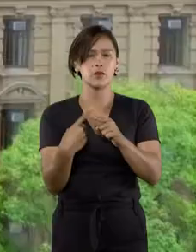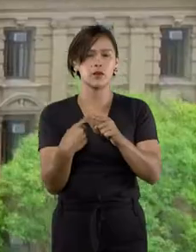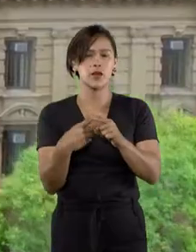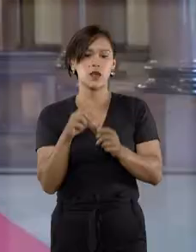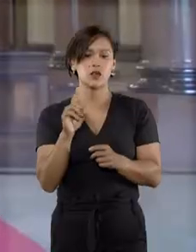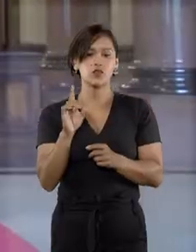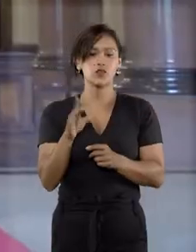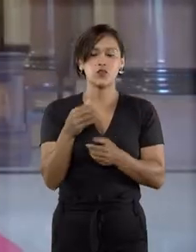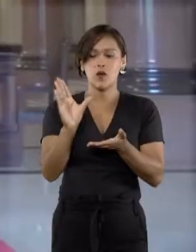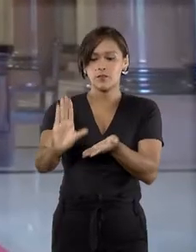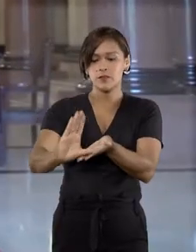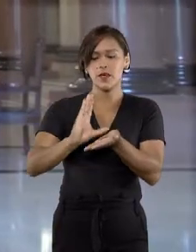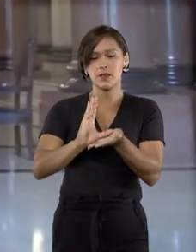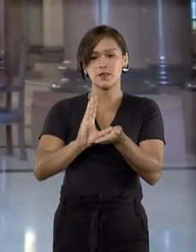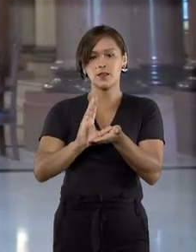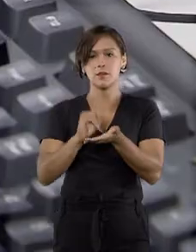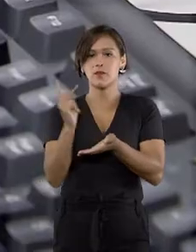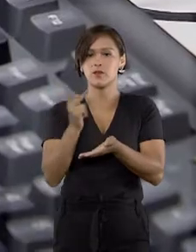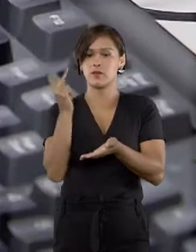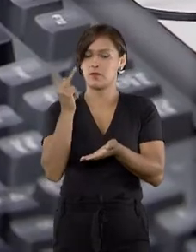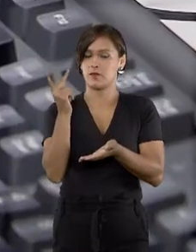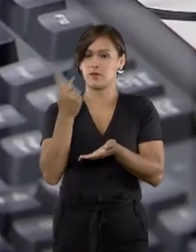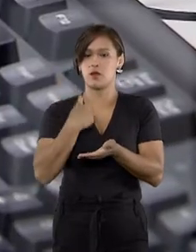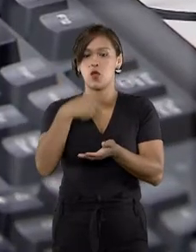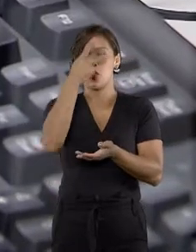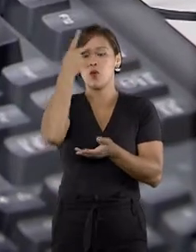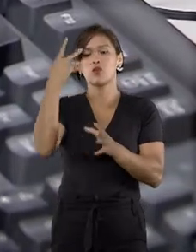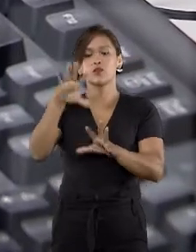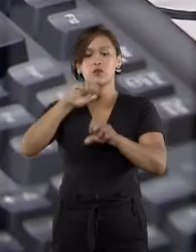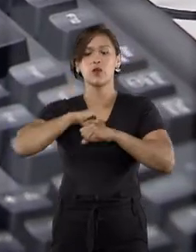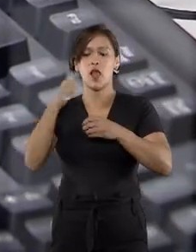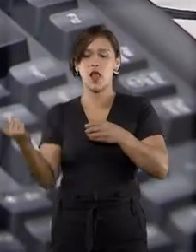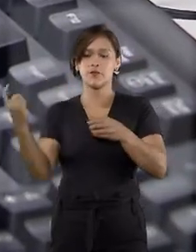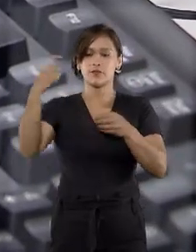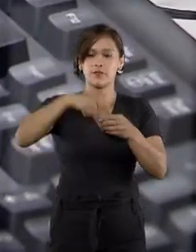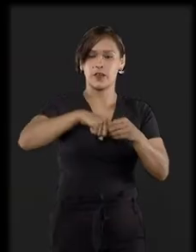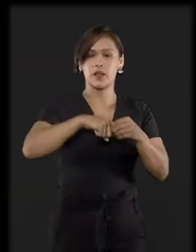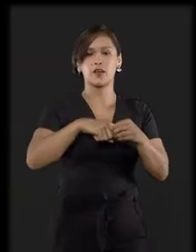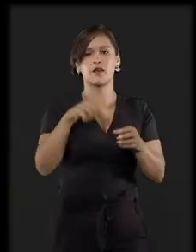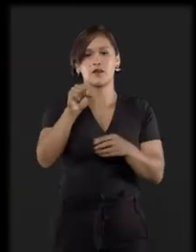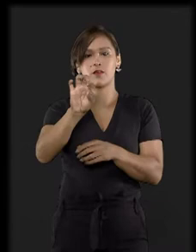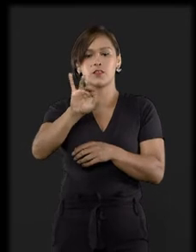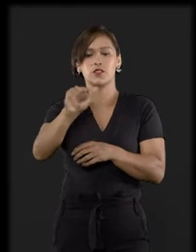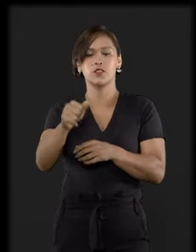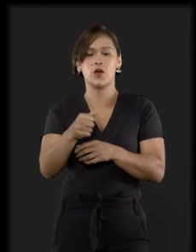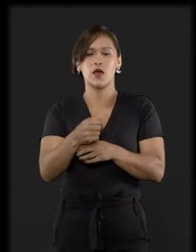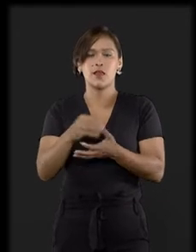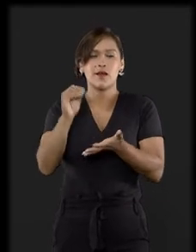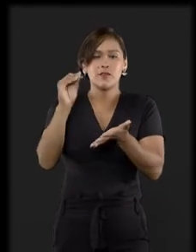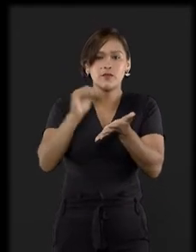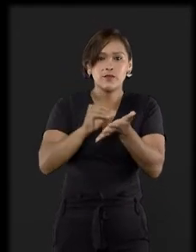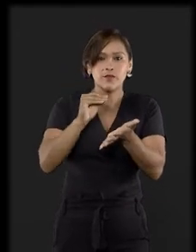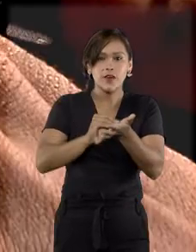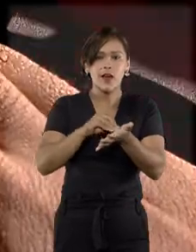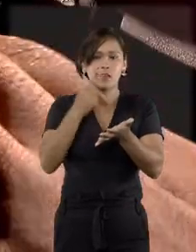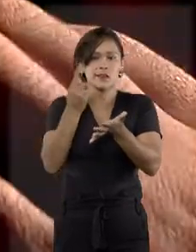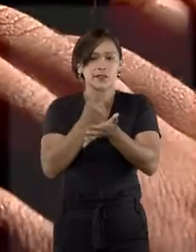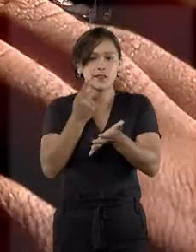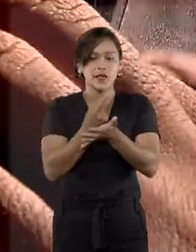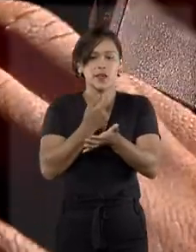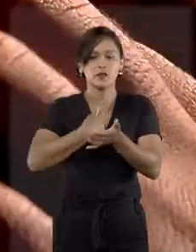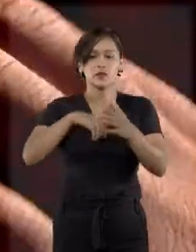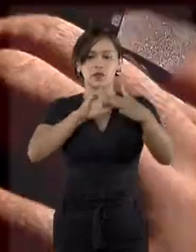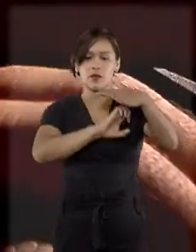que teria apenas recebido o valor do boleto. O consumidor recorreu ao STJ e acusou falha da instituição bancária por não